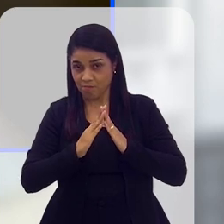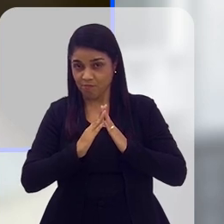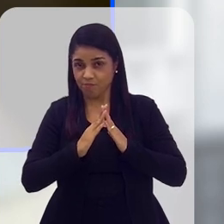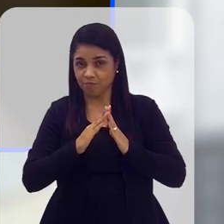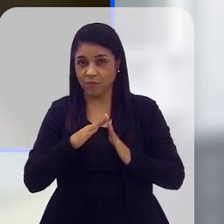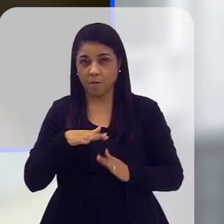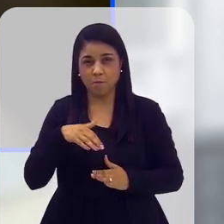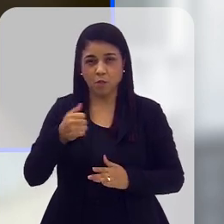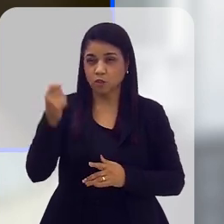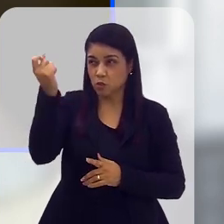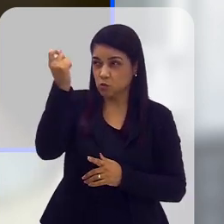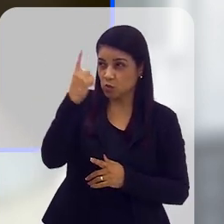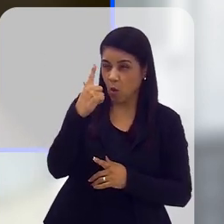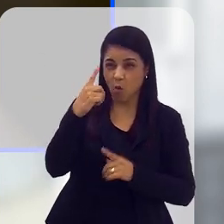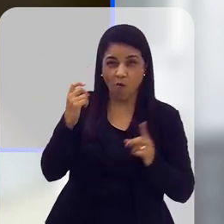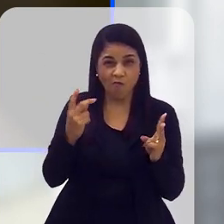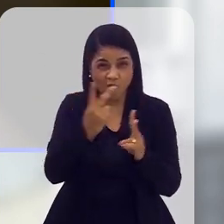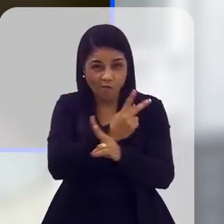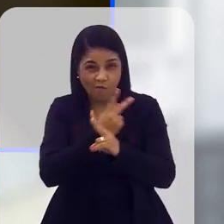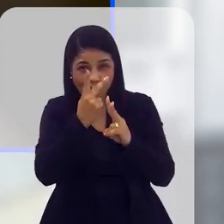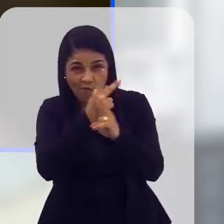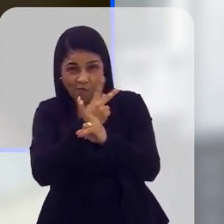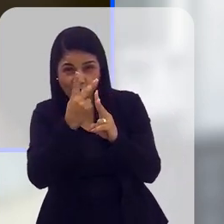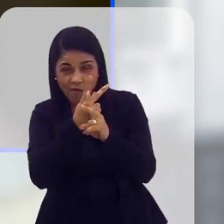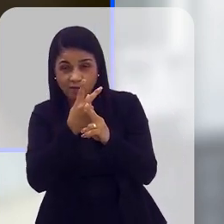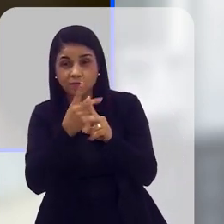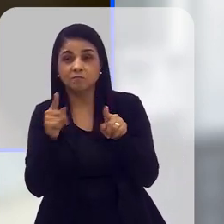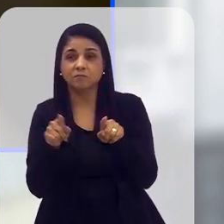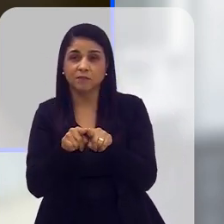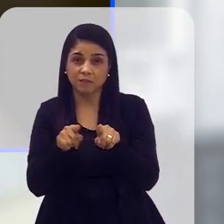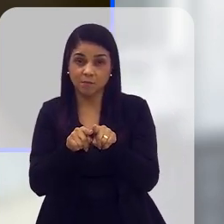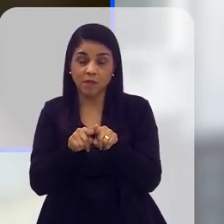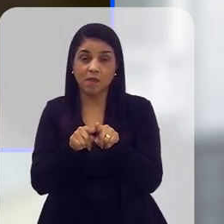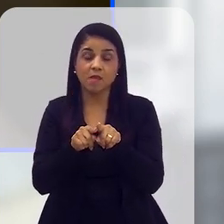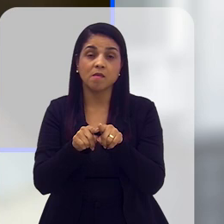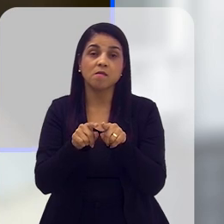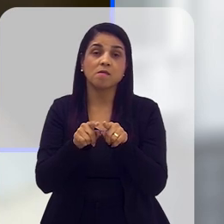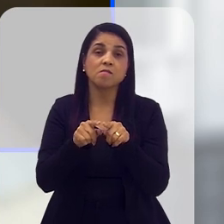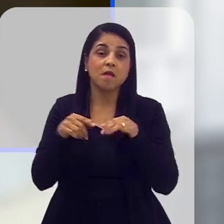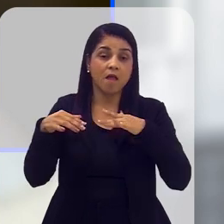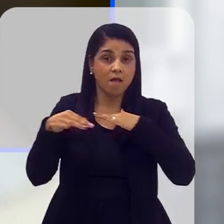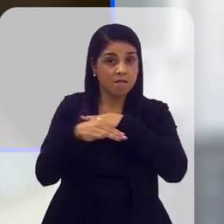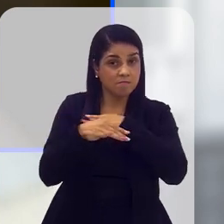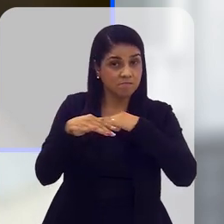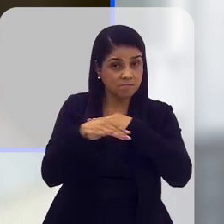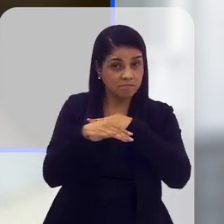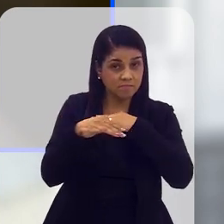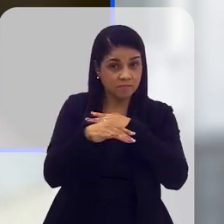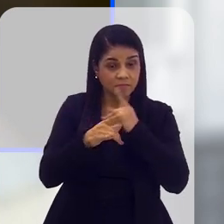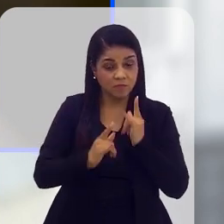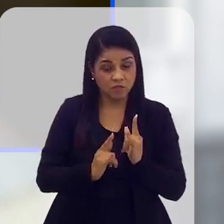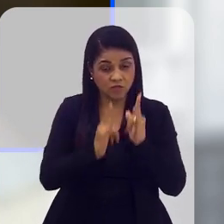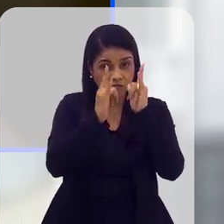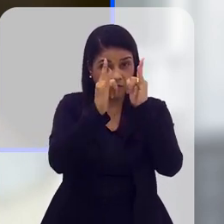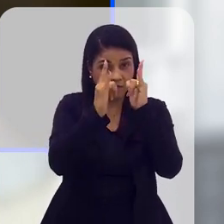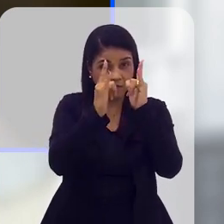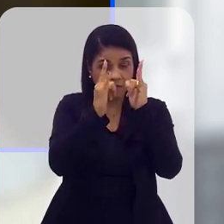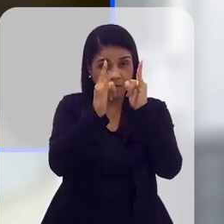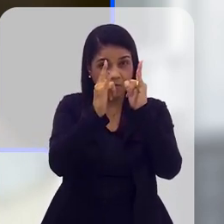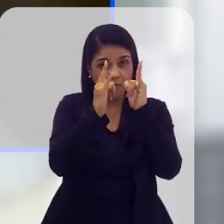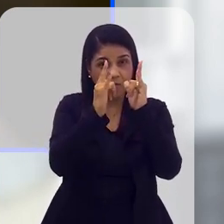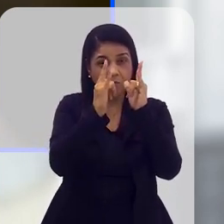por exemplo, com relação à insolação, ventilação, etc. Quanto para a melhoria urbana, por exemplo, uma edificação que